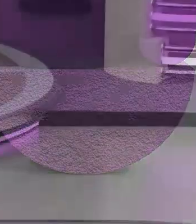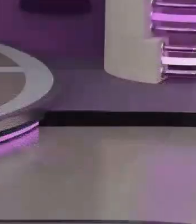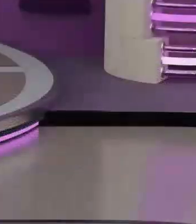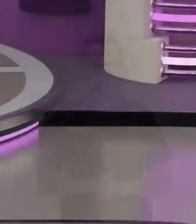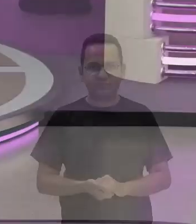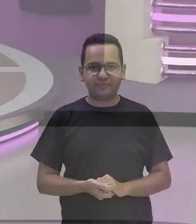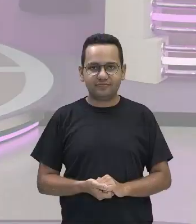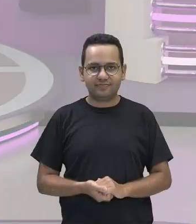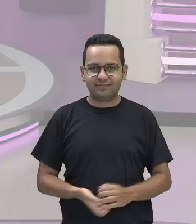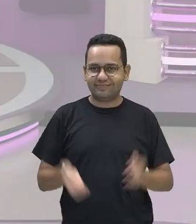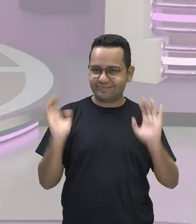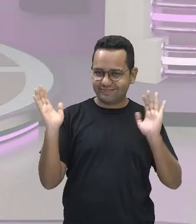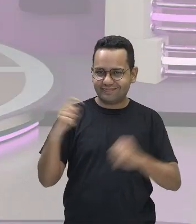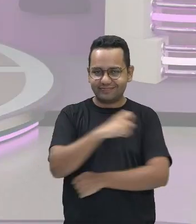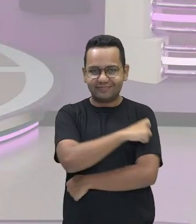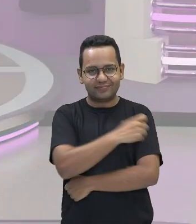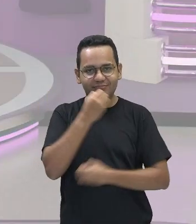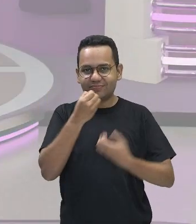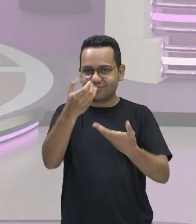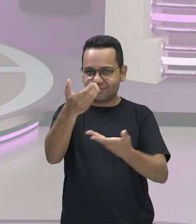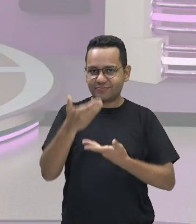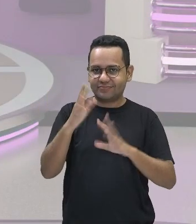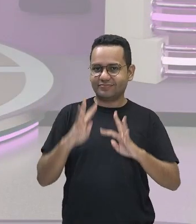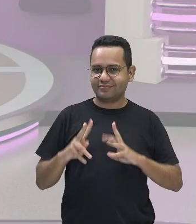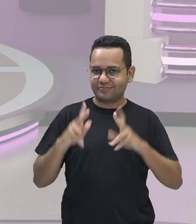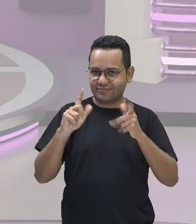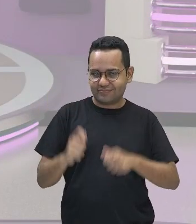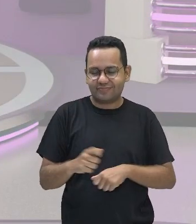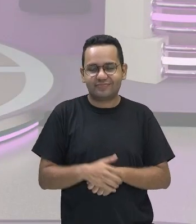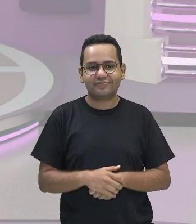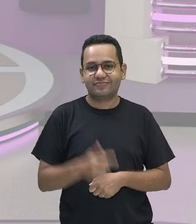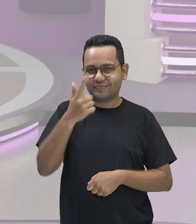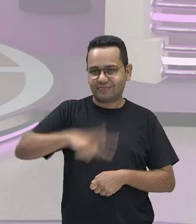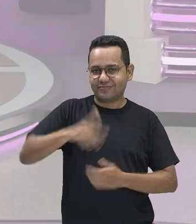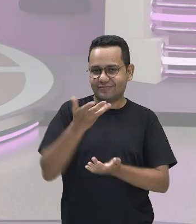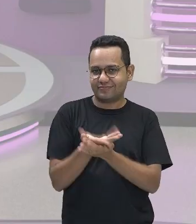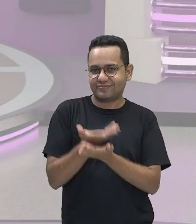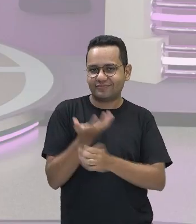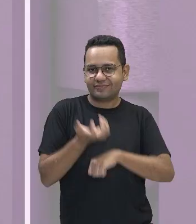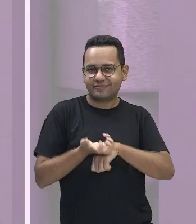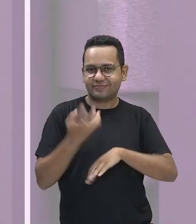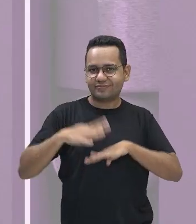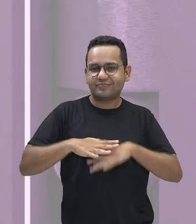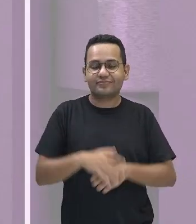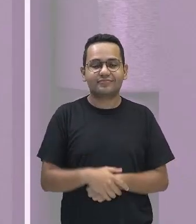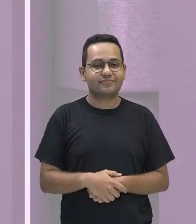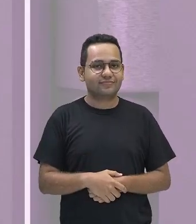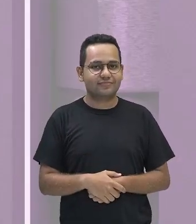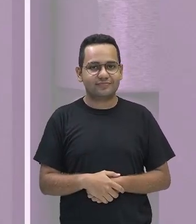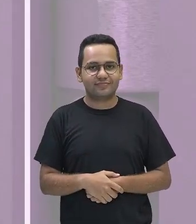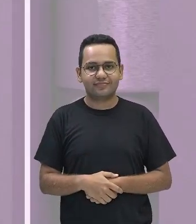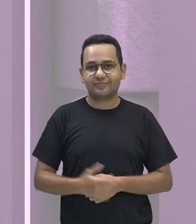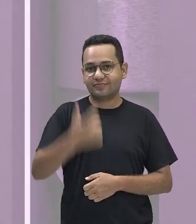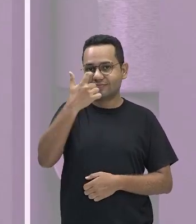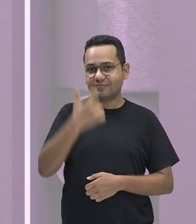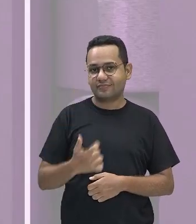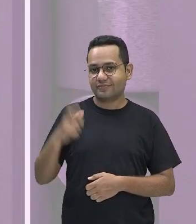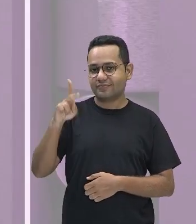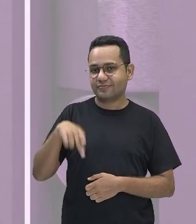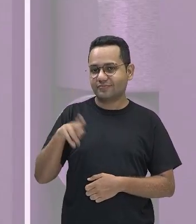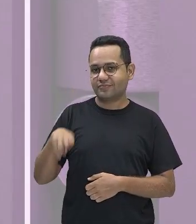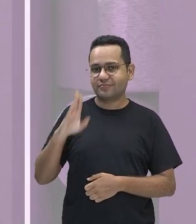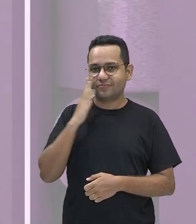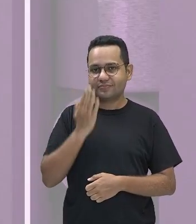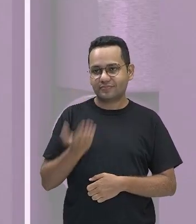Olá pessoal sejam todos bem-vindos a mais uma aula de matemática. Sou o professor Tiago